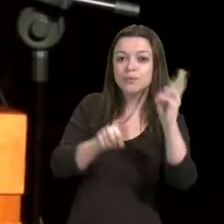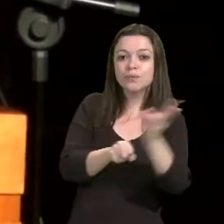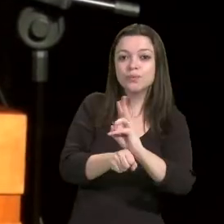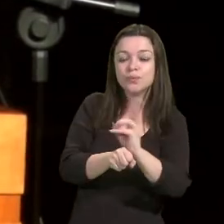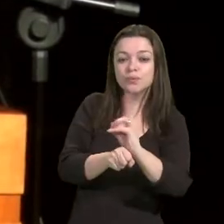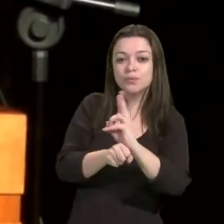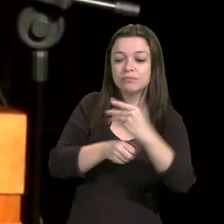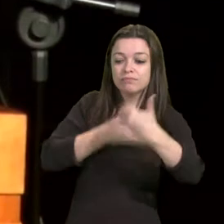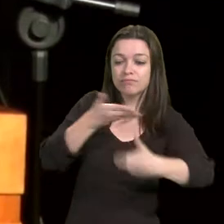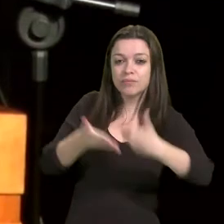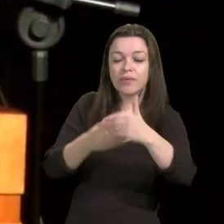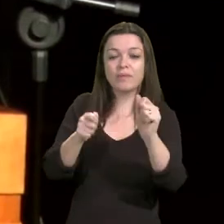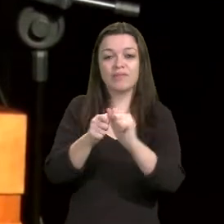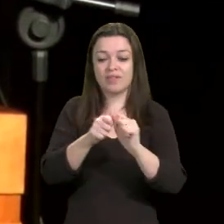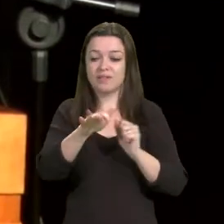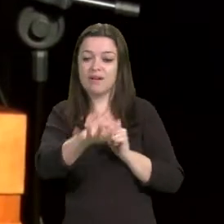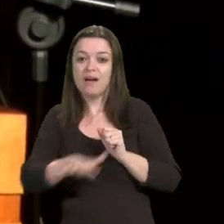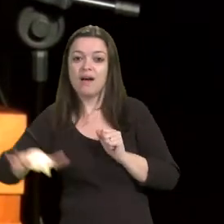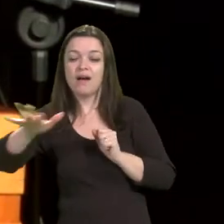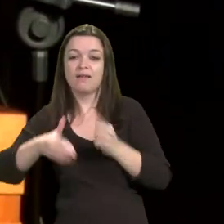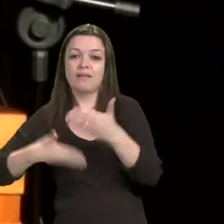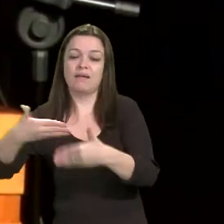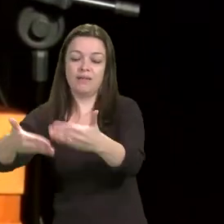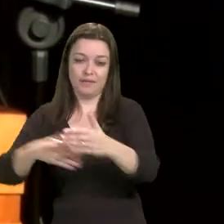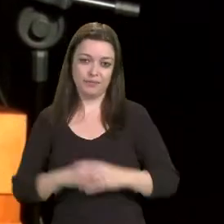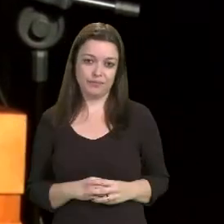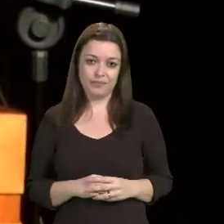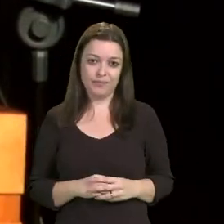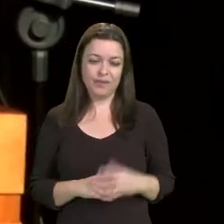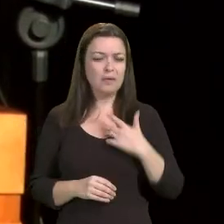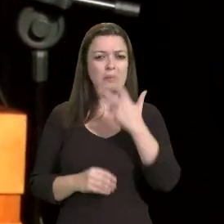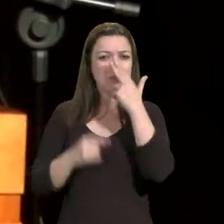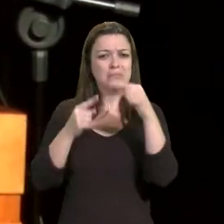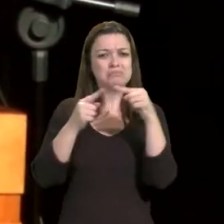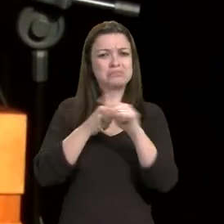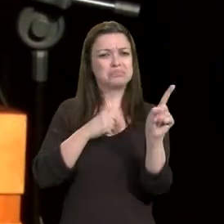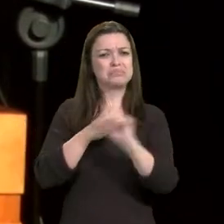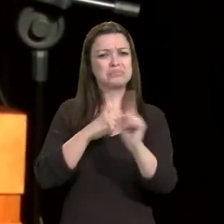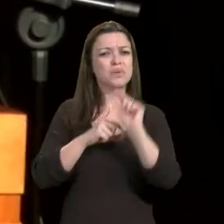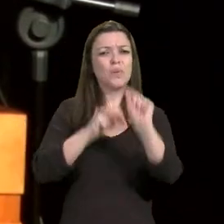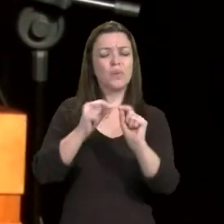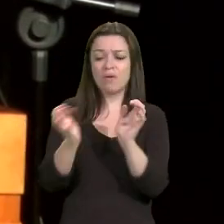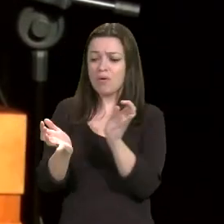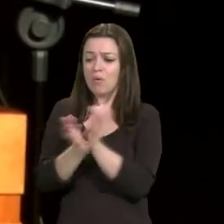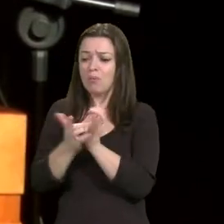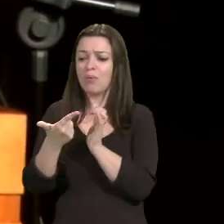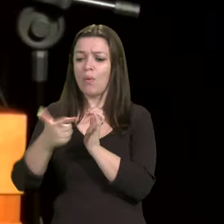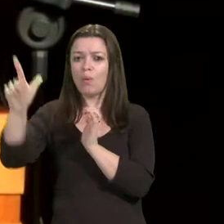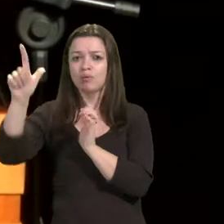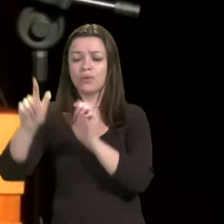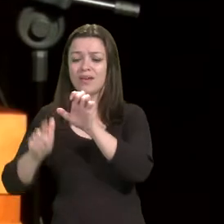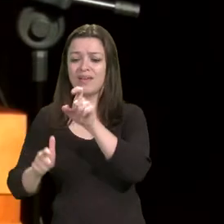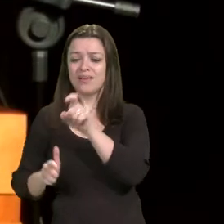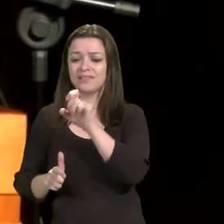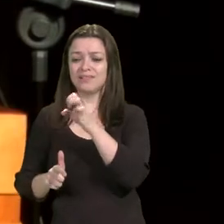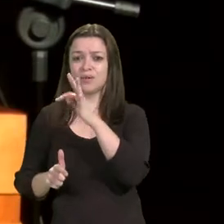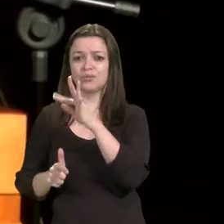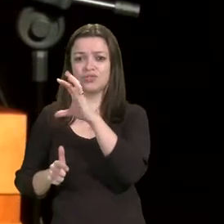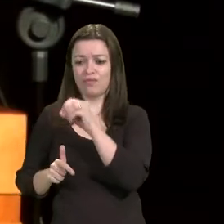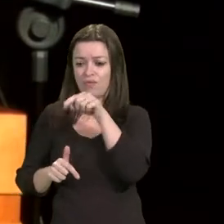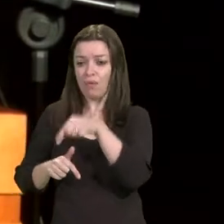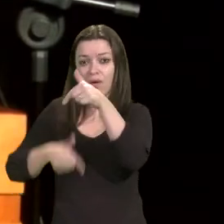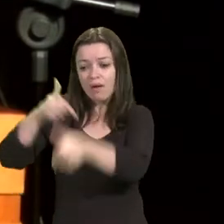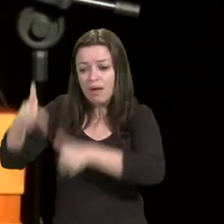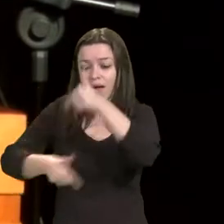execução na área. Não parece razoável que o Executivo altere as escolhas